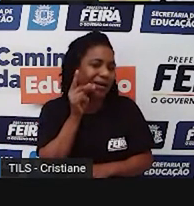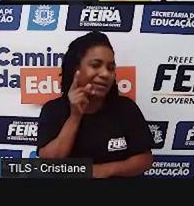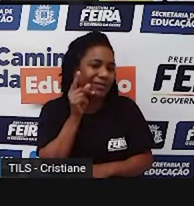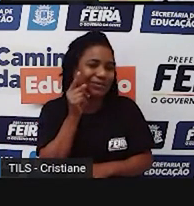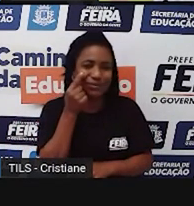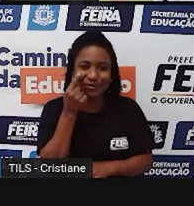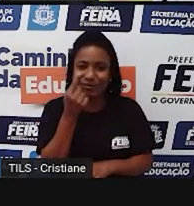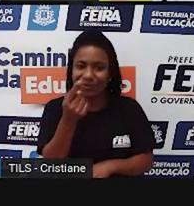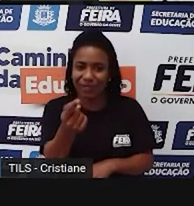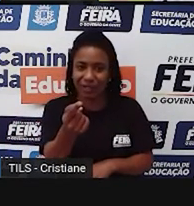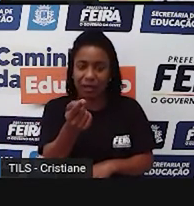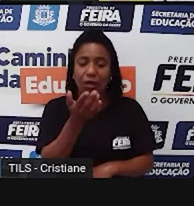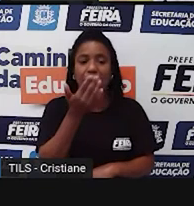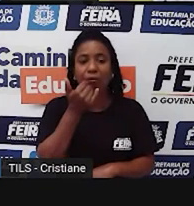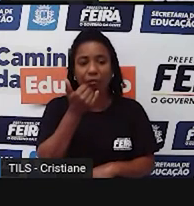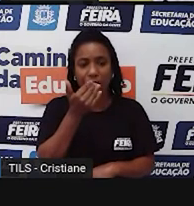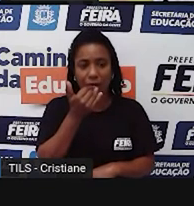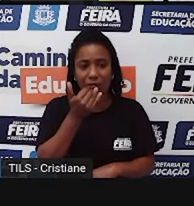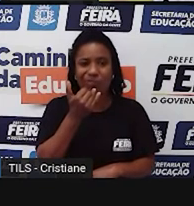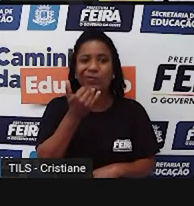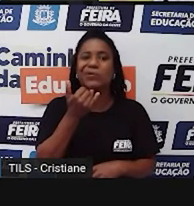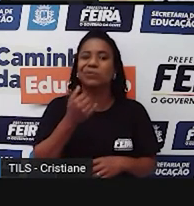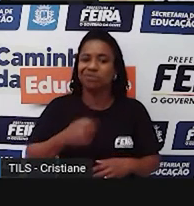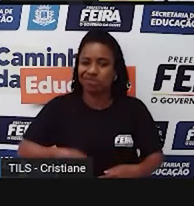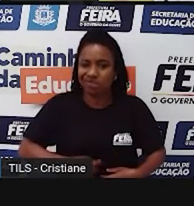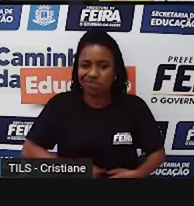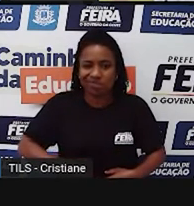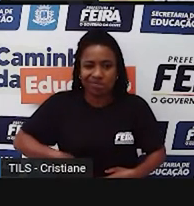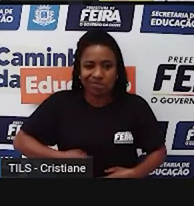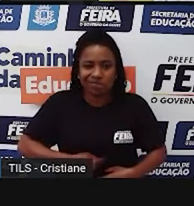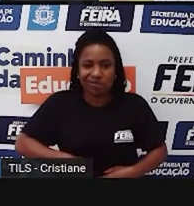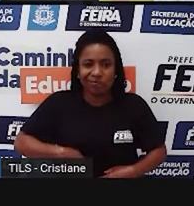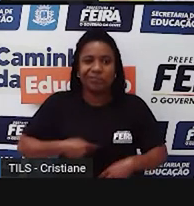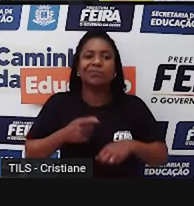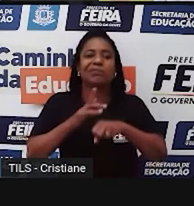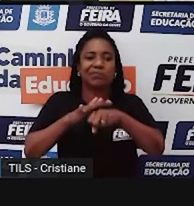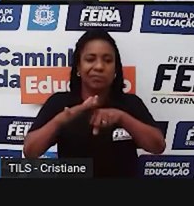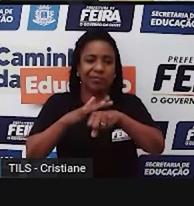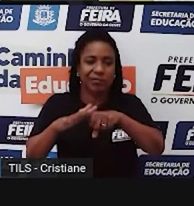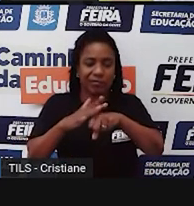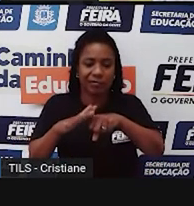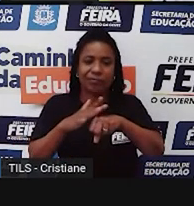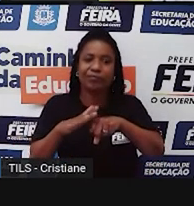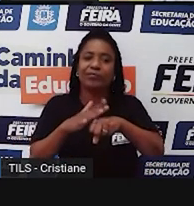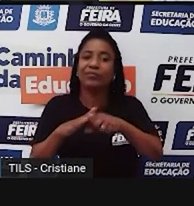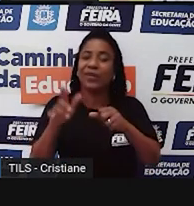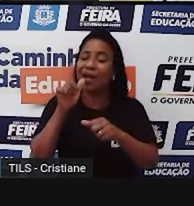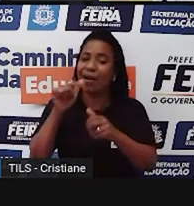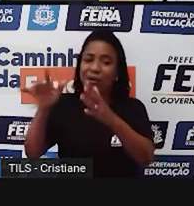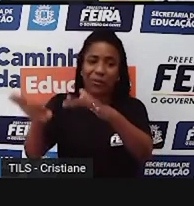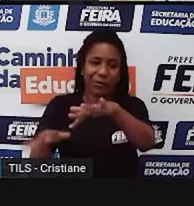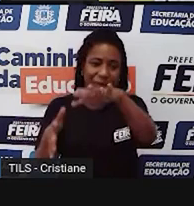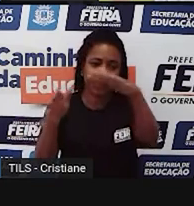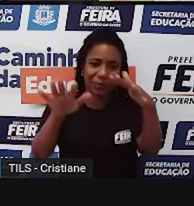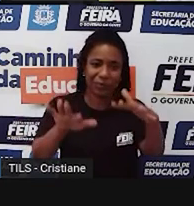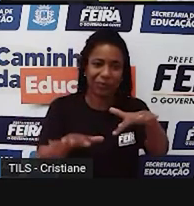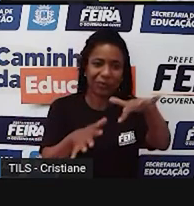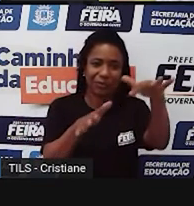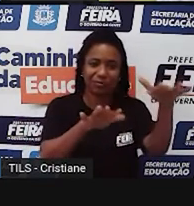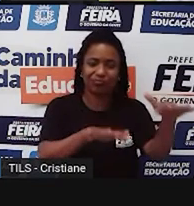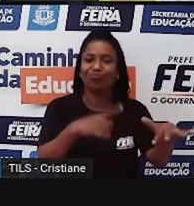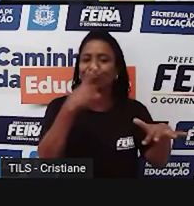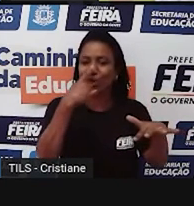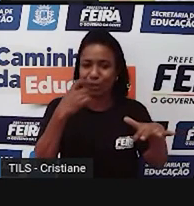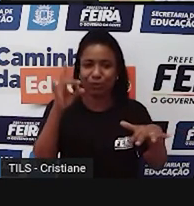demora muito tempo, né? Na natureza para se decompor. Então, os meios marinhos, né? Os espaços aquáticos de modo geral, eles estão